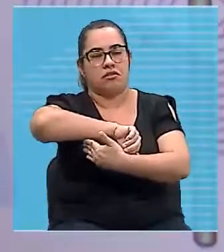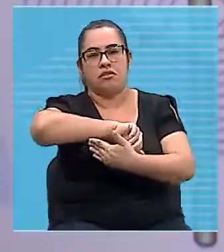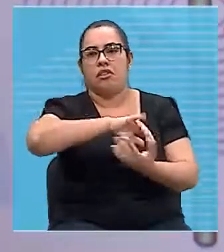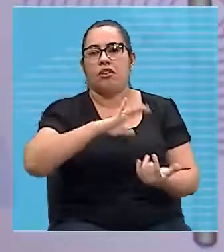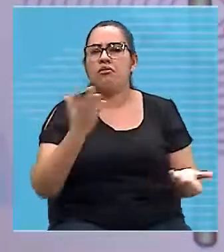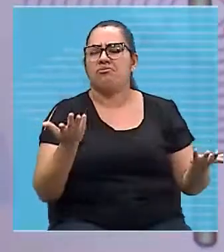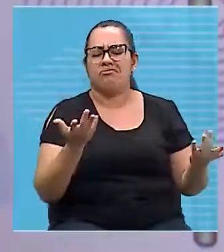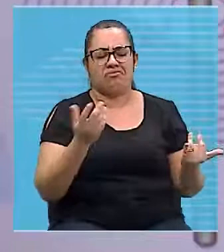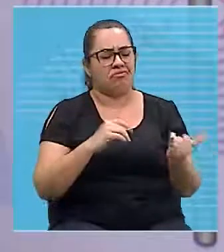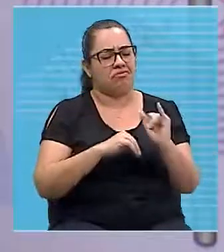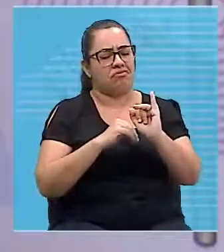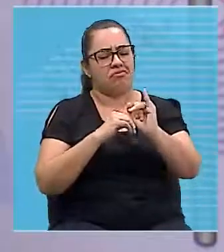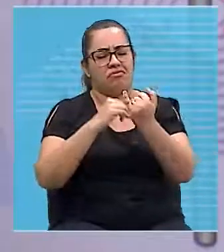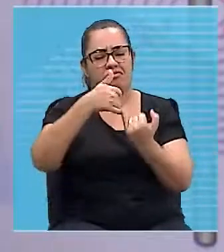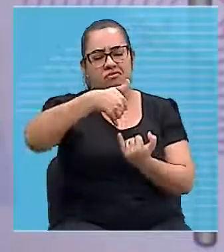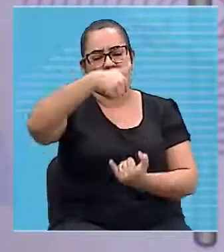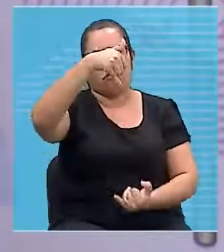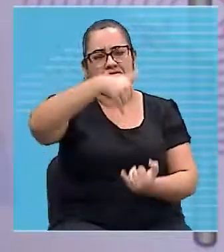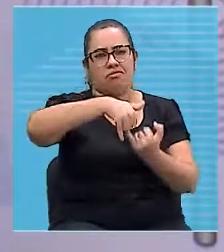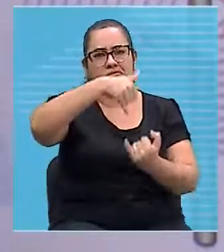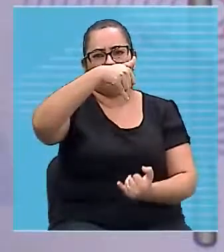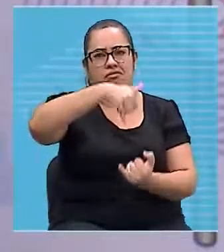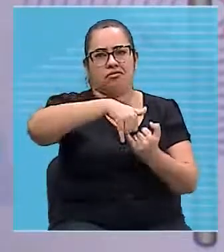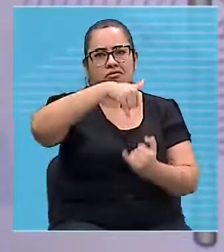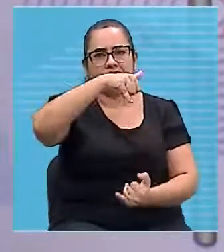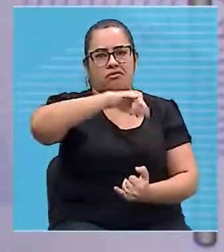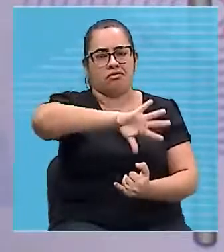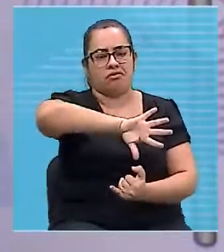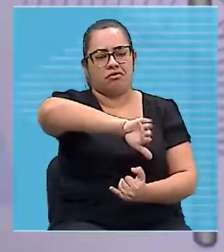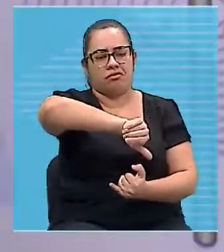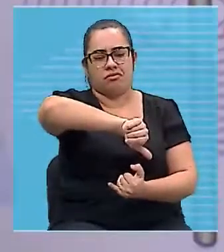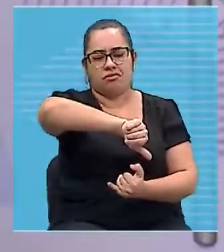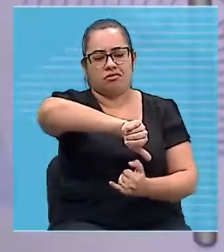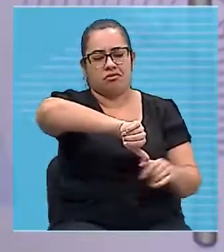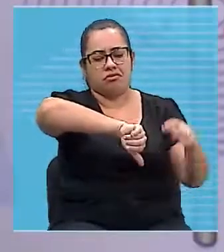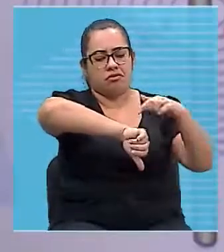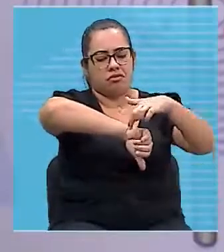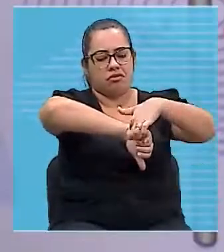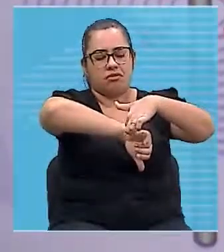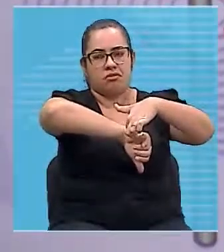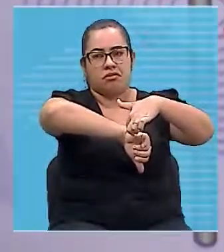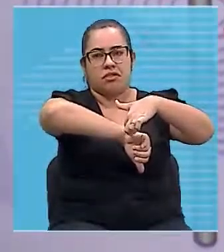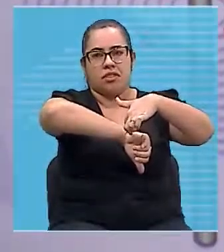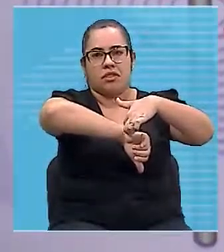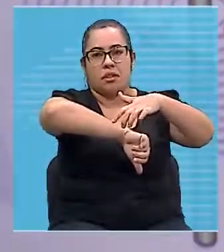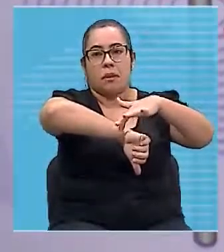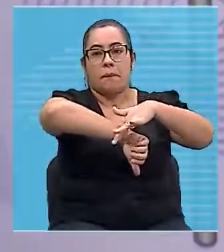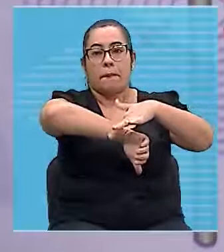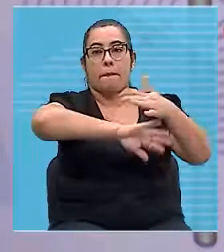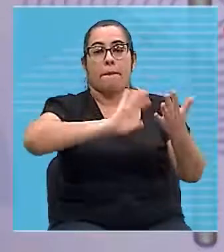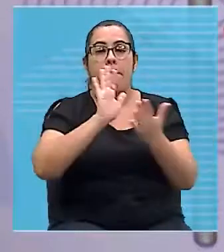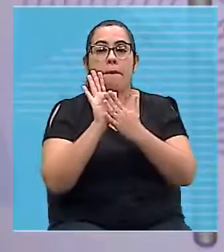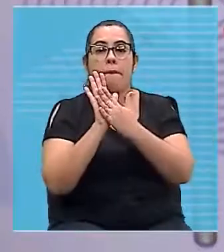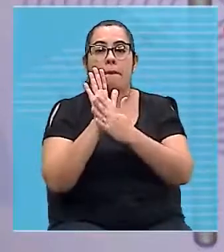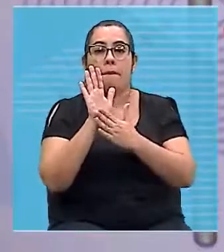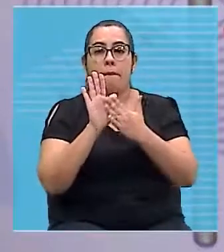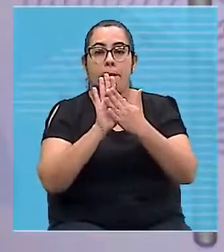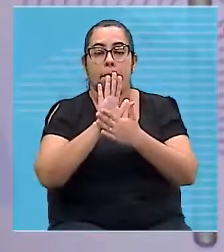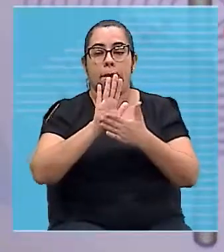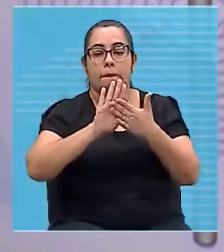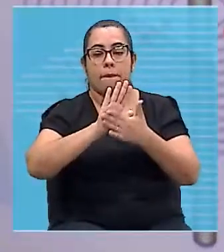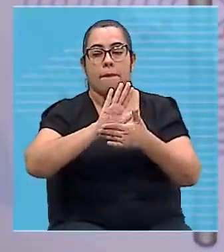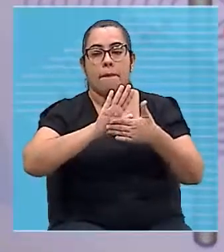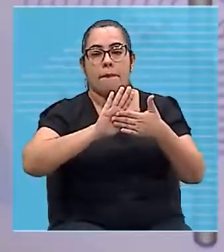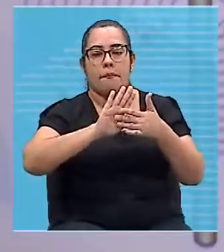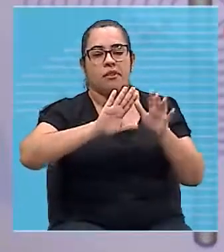meus dedos, eles vão direto para a palma da mão. Só que a minha palma da mão vai